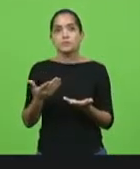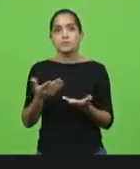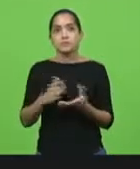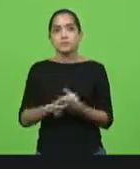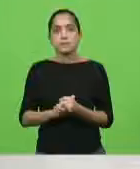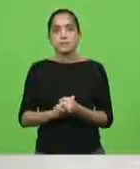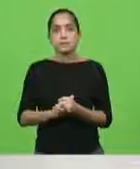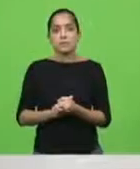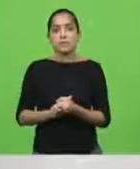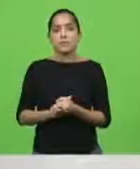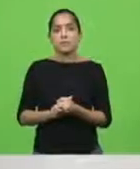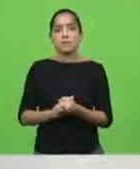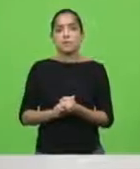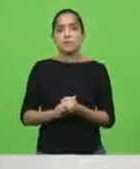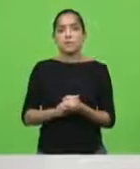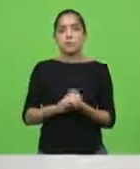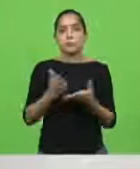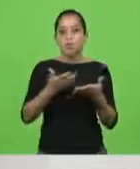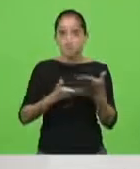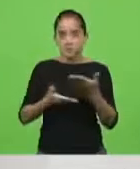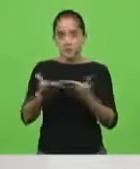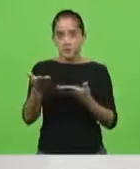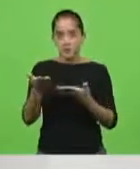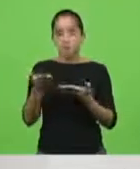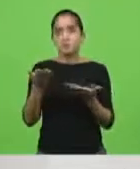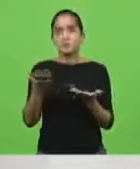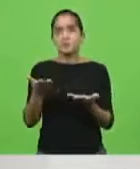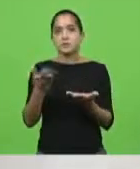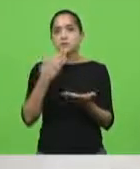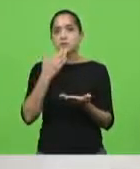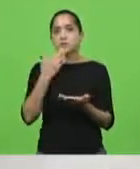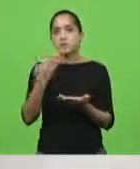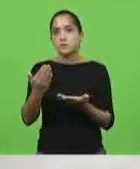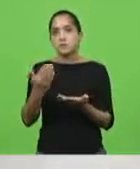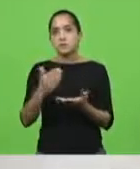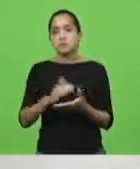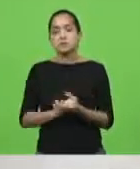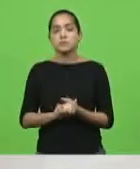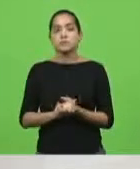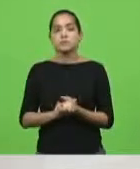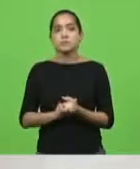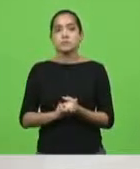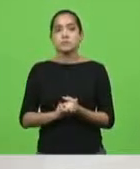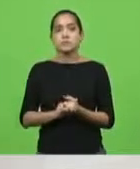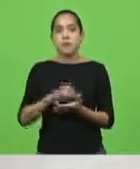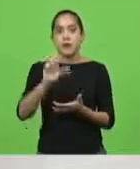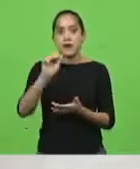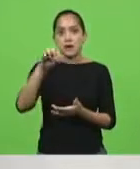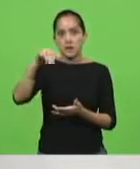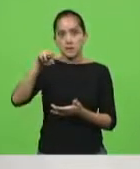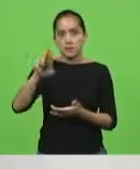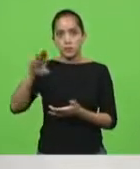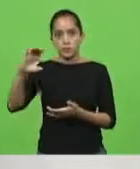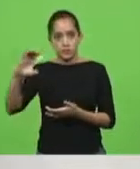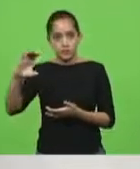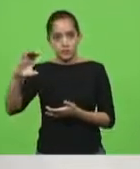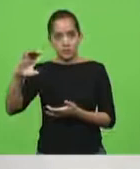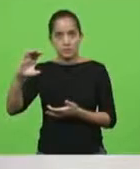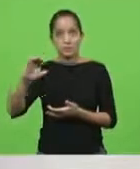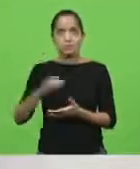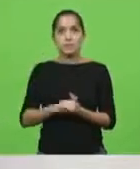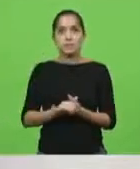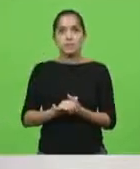quero deixar aqui compartilhado com vossas excelências um pedido de toda a MURC. A